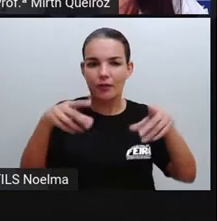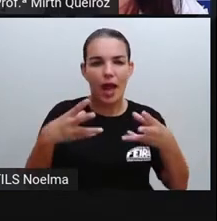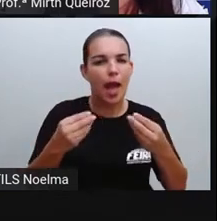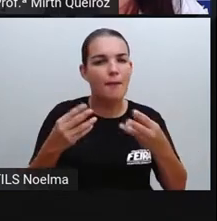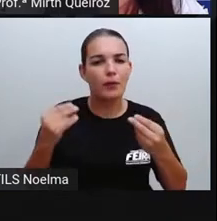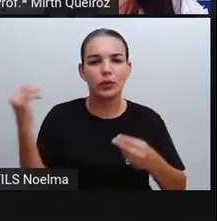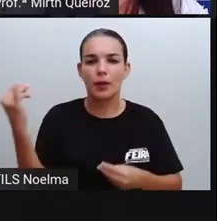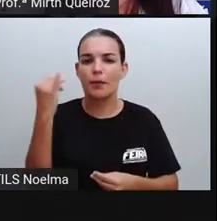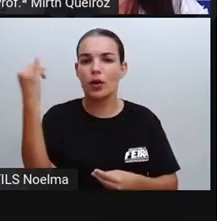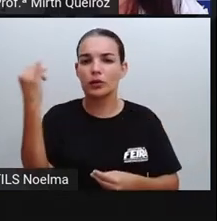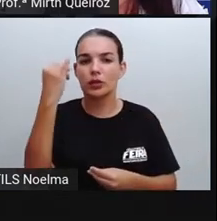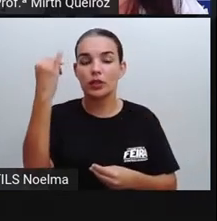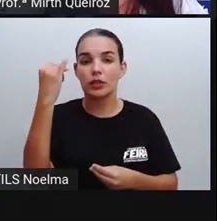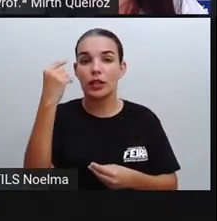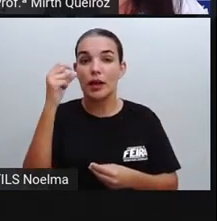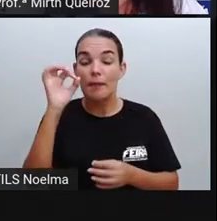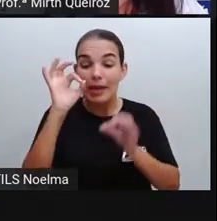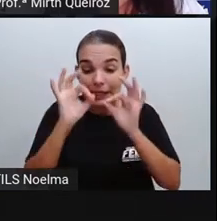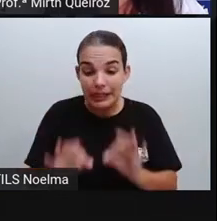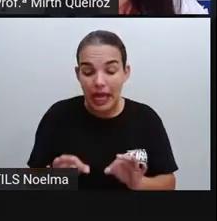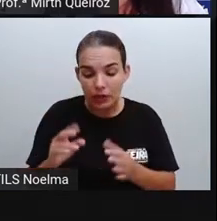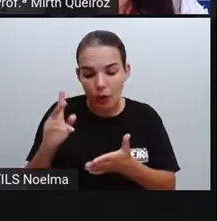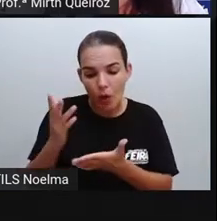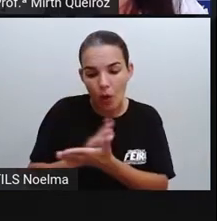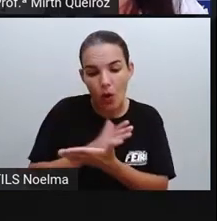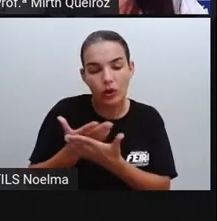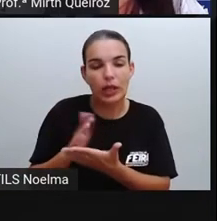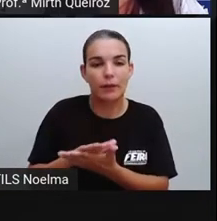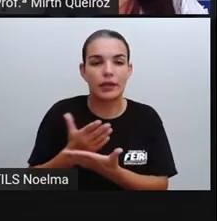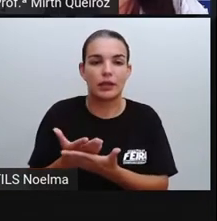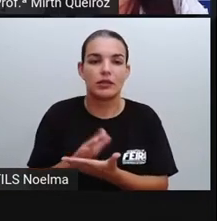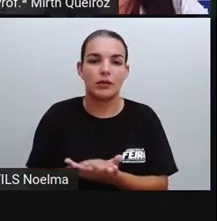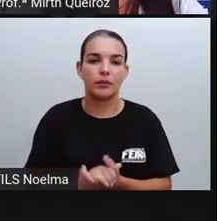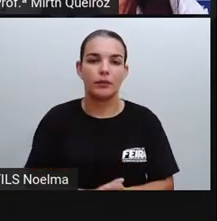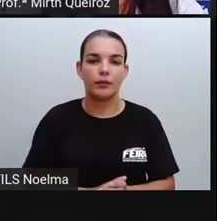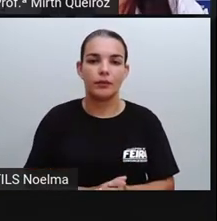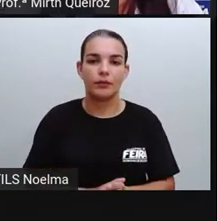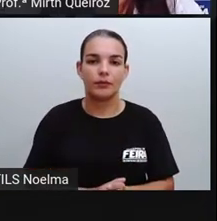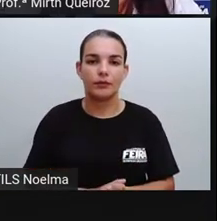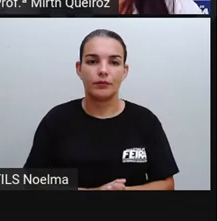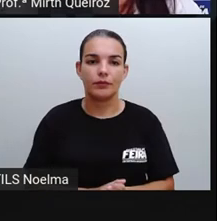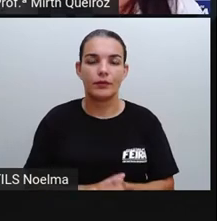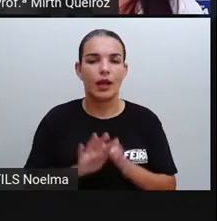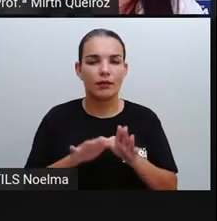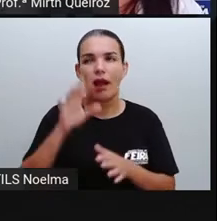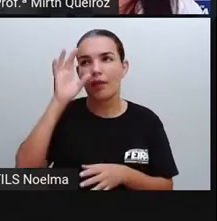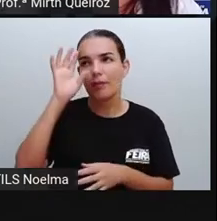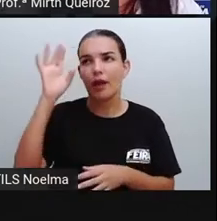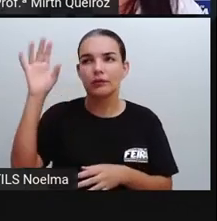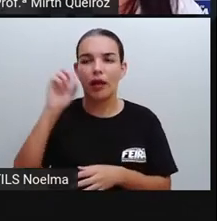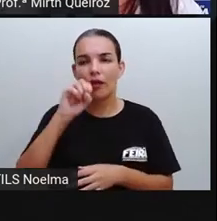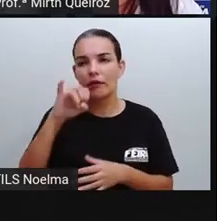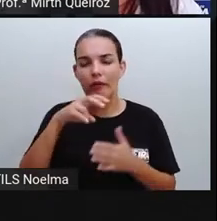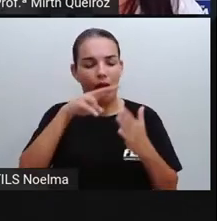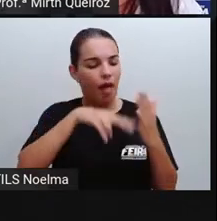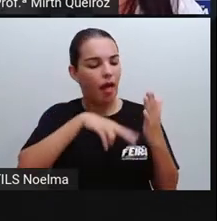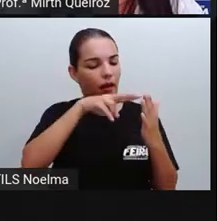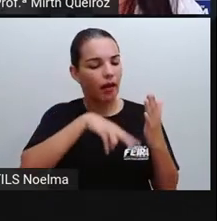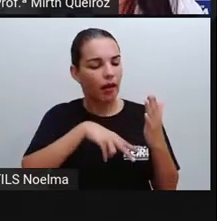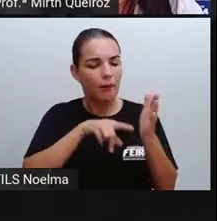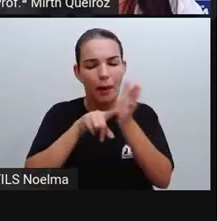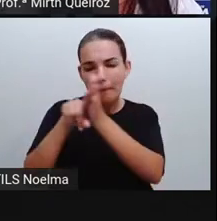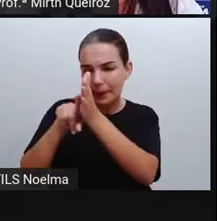é muito importante para a sua correta interpretação. Imagine se a gente fosse ler uma pesquisa,